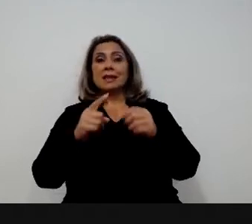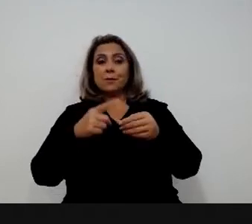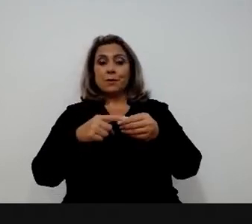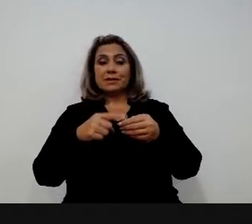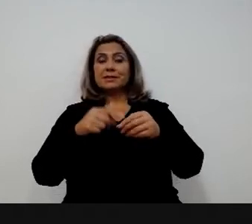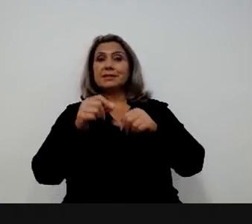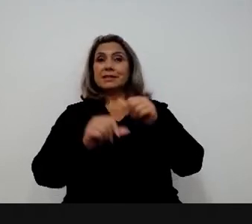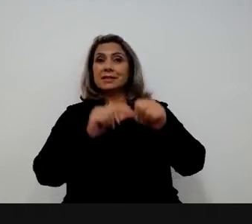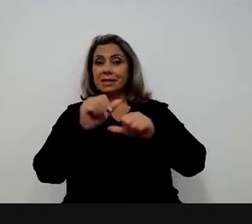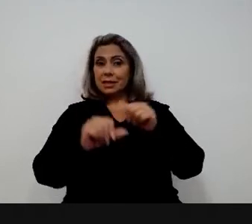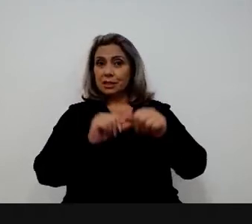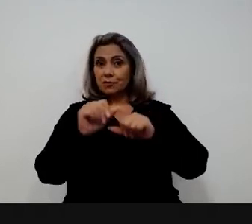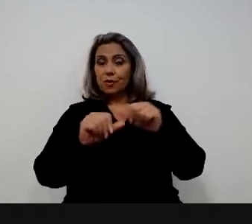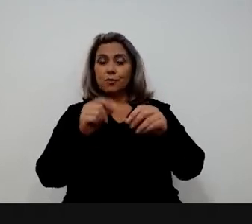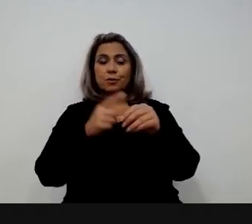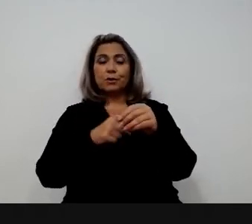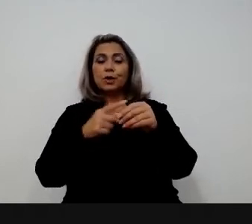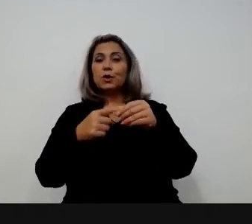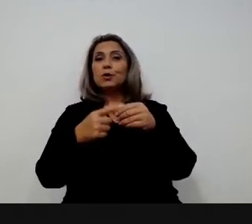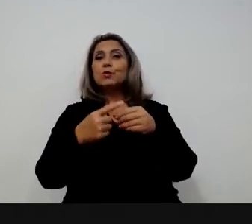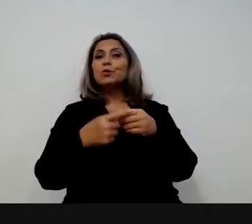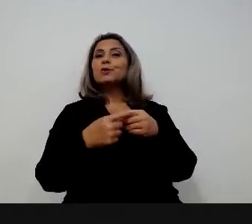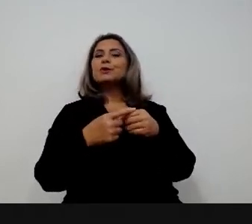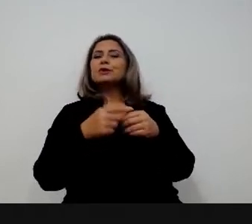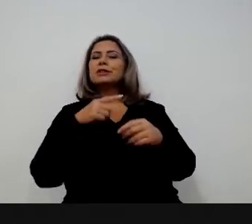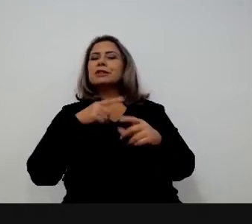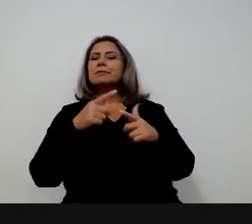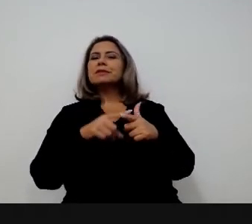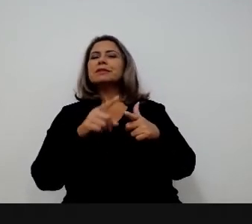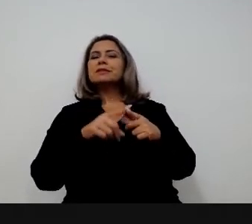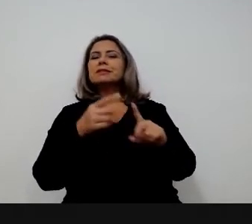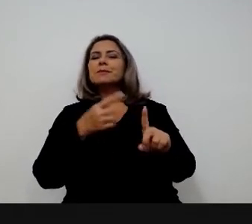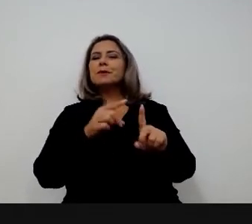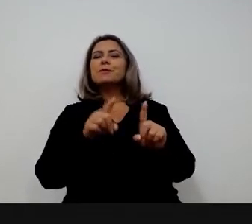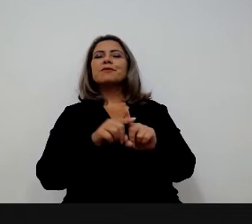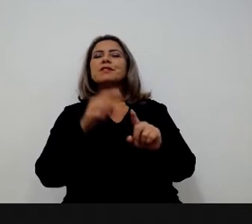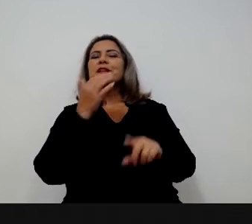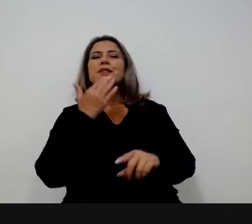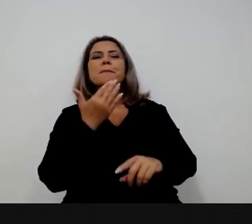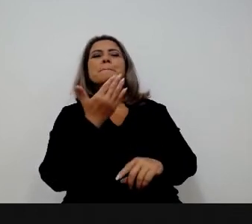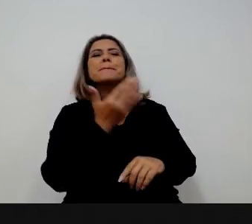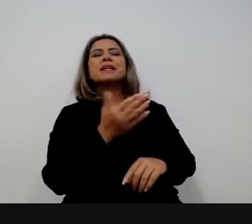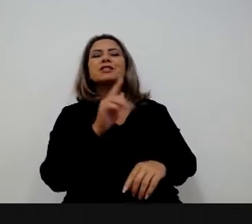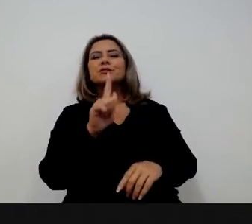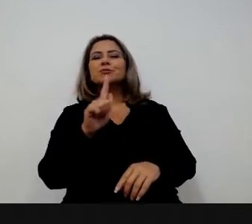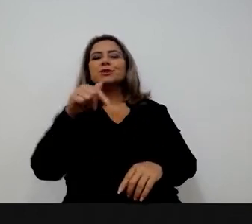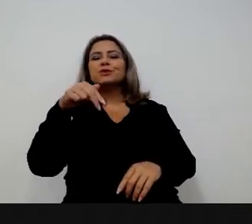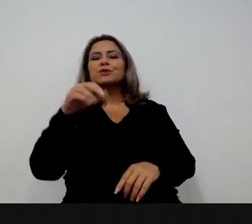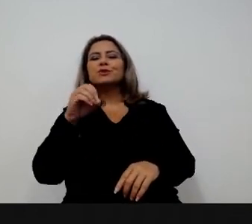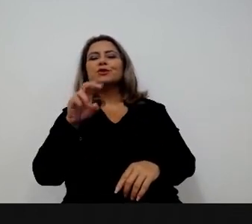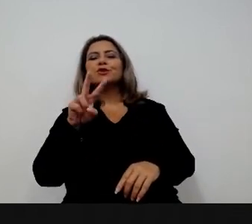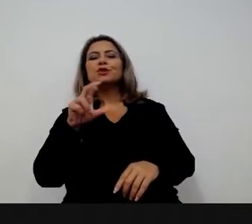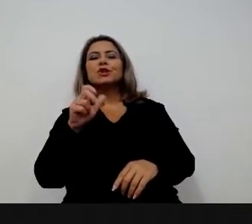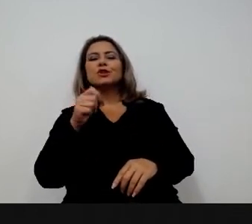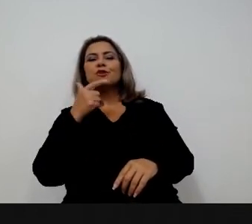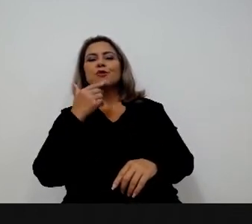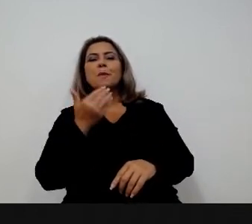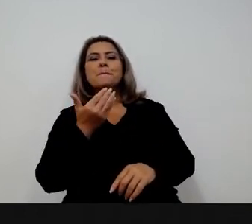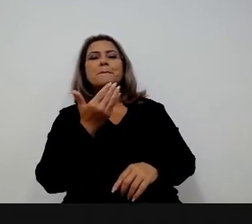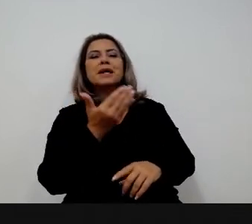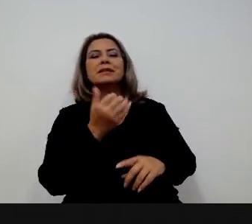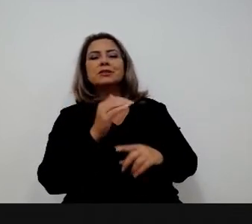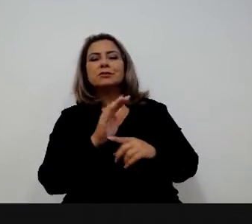transformam, que municípios que têm desafios podem pedir ao Genova uma espécie de, a gente não quer chamar isso de consultoria,